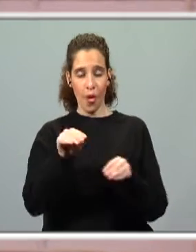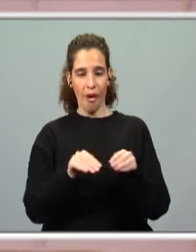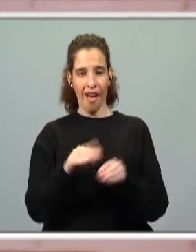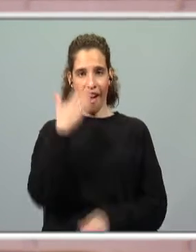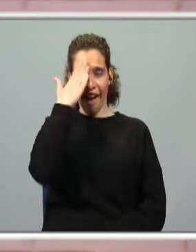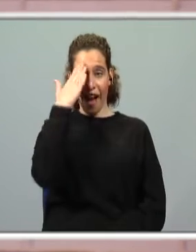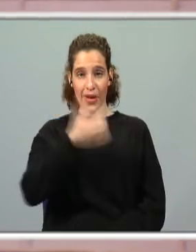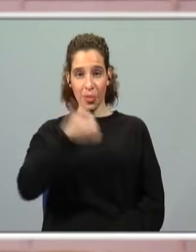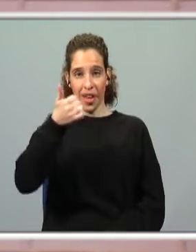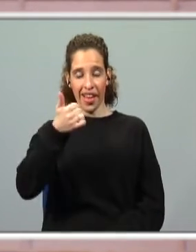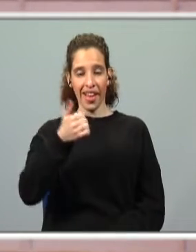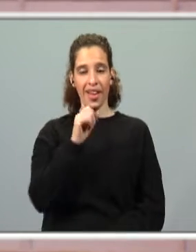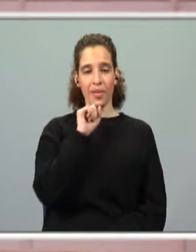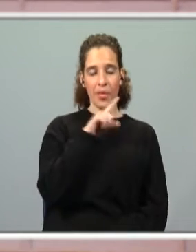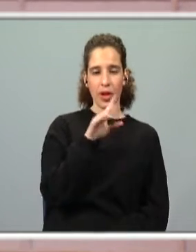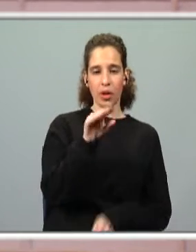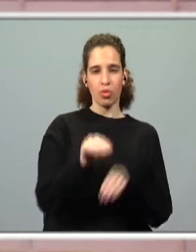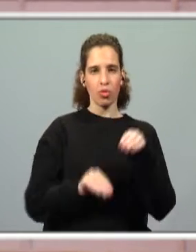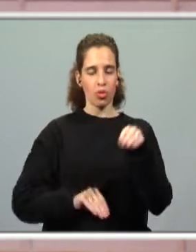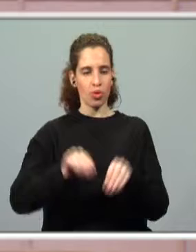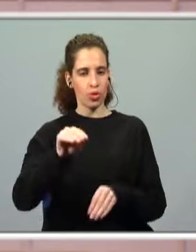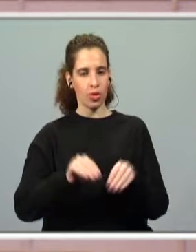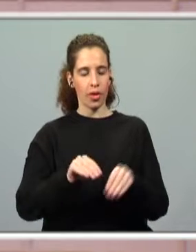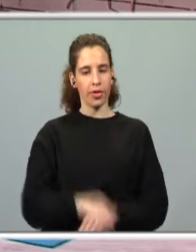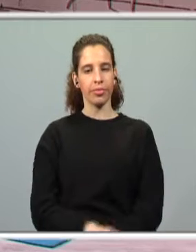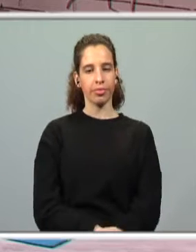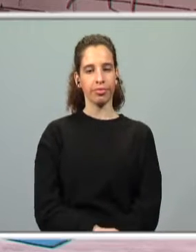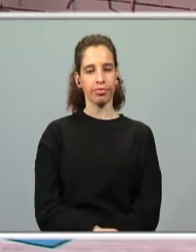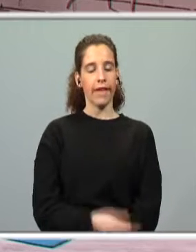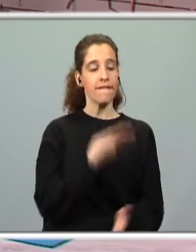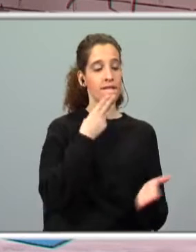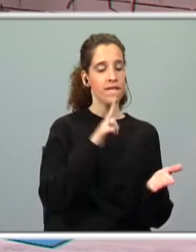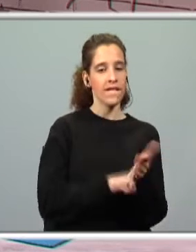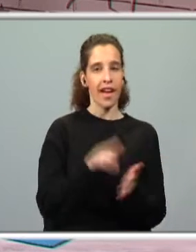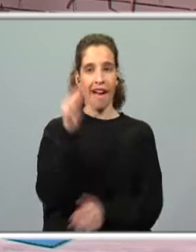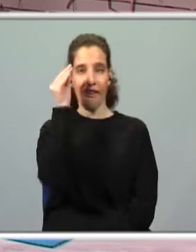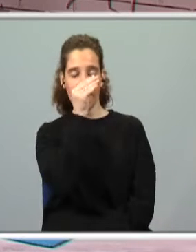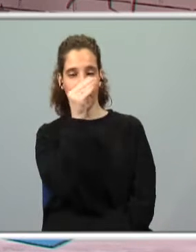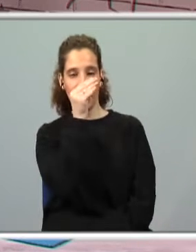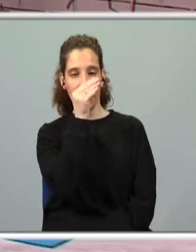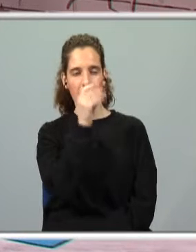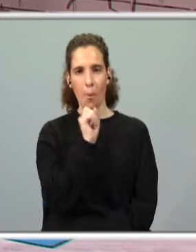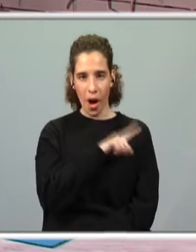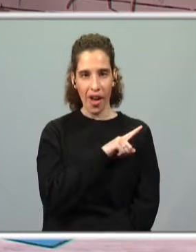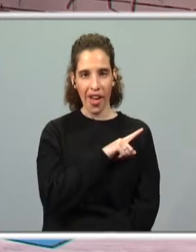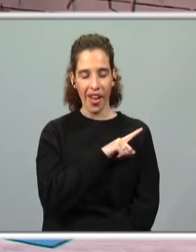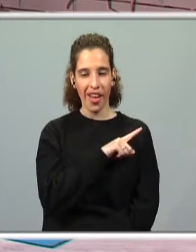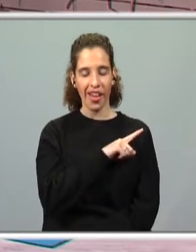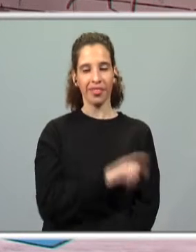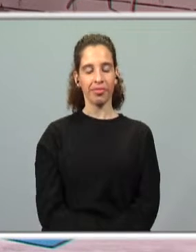Parece-vos bem? Podemos jogar um jogo de verdadeiro ou falso? Pode ser?